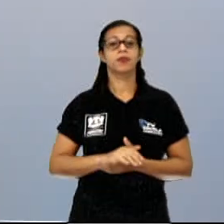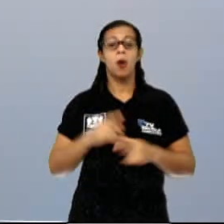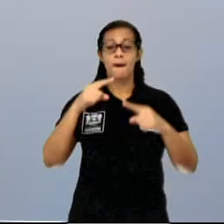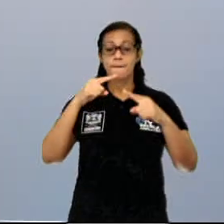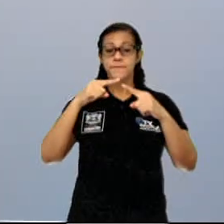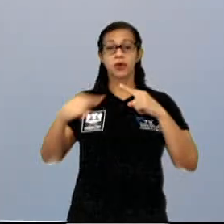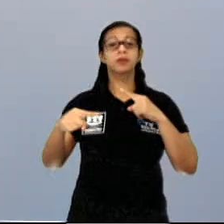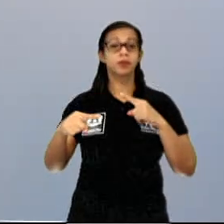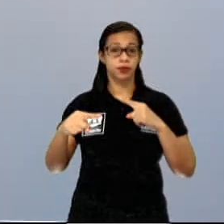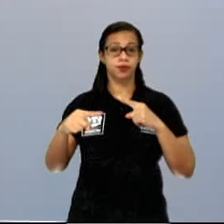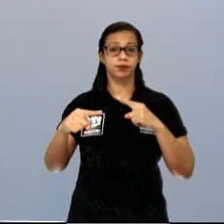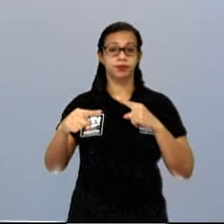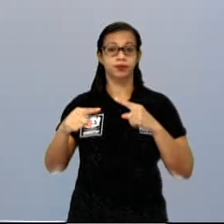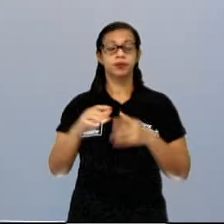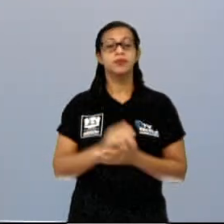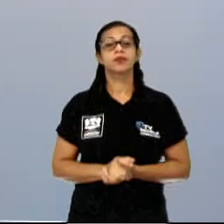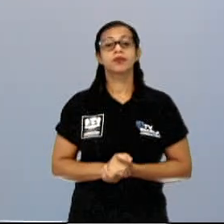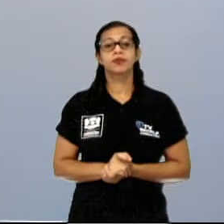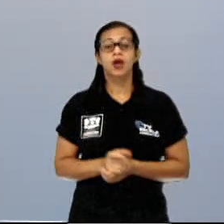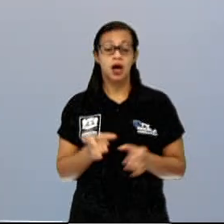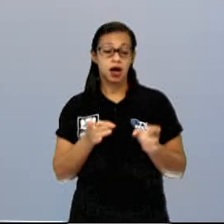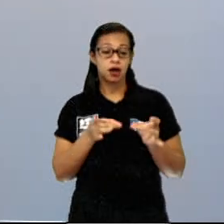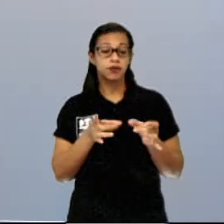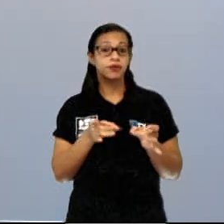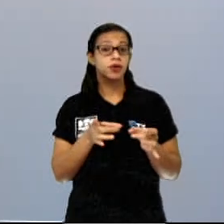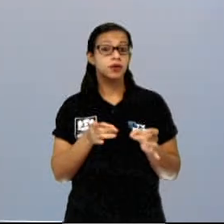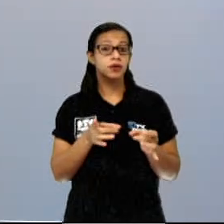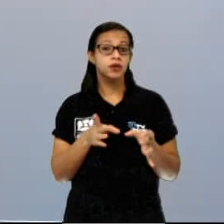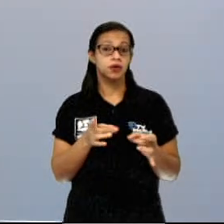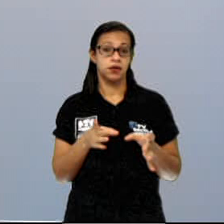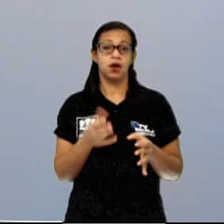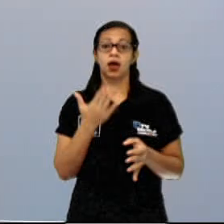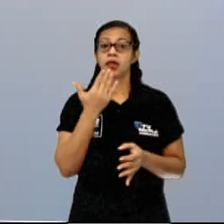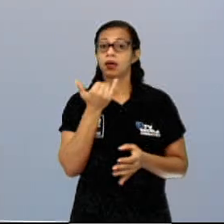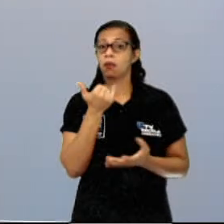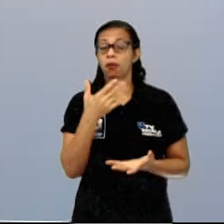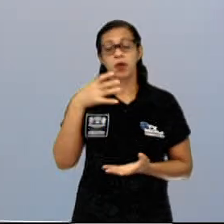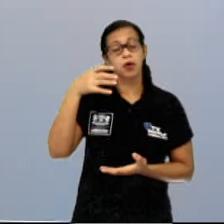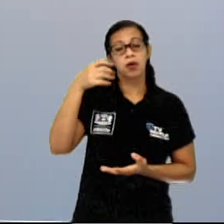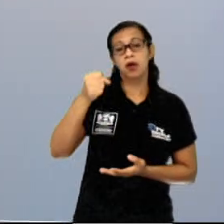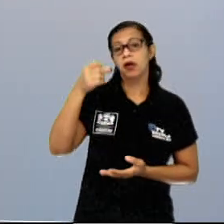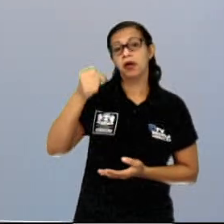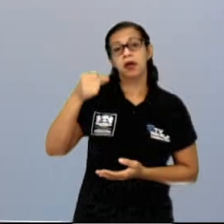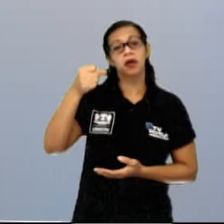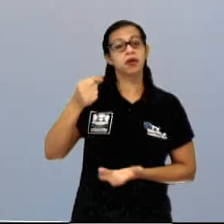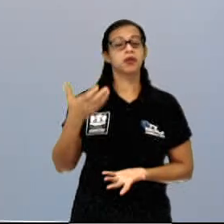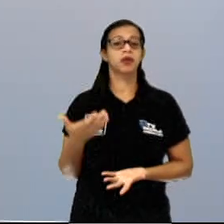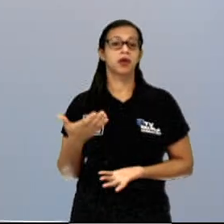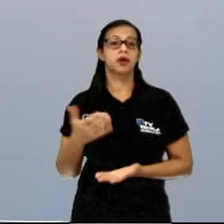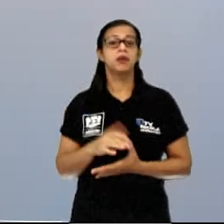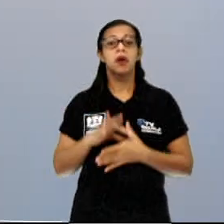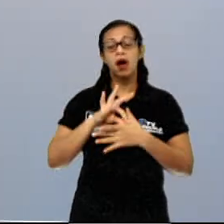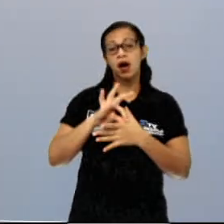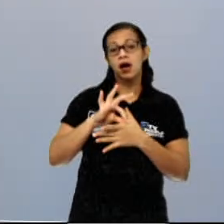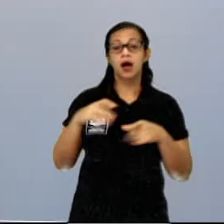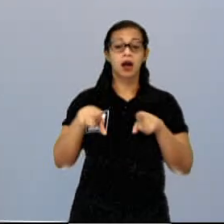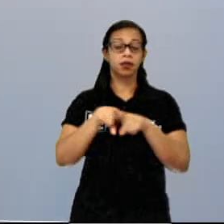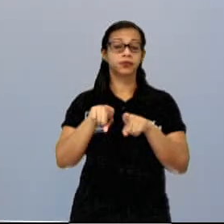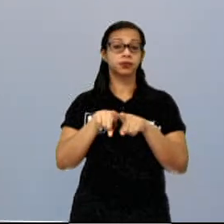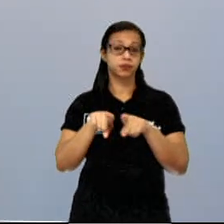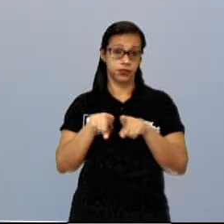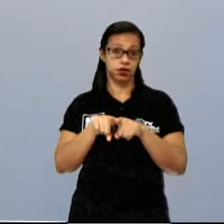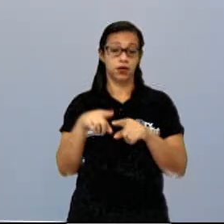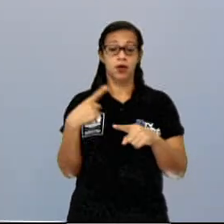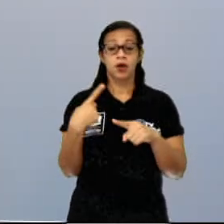Carne e leite são produtos que estragam facilmente. E isso traz sérios problemas de saúde para as pessoas. Mas, talvez,